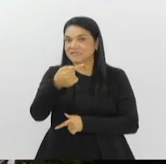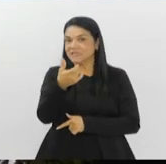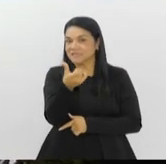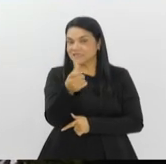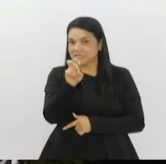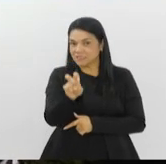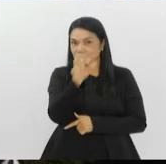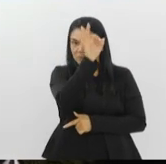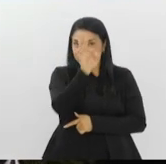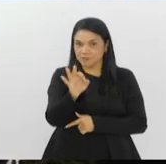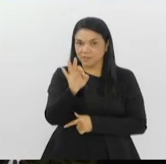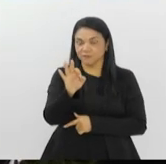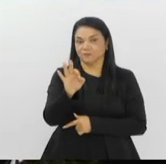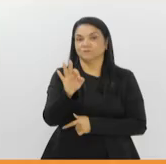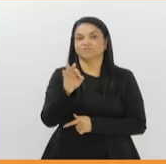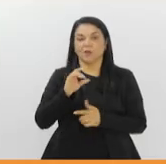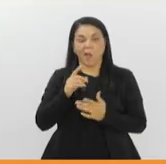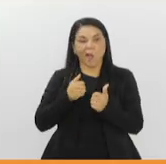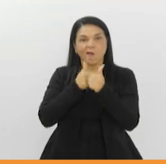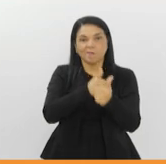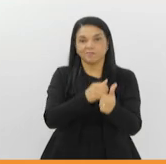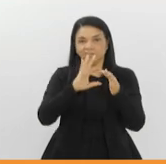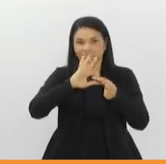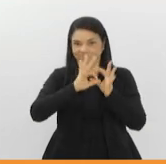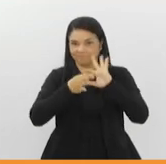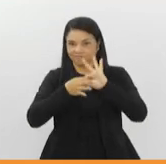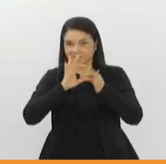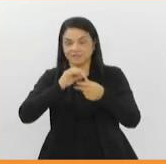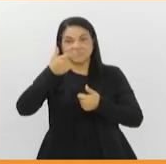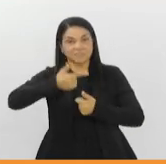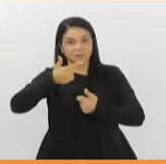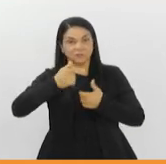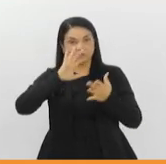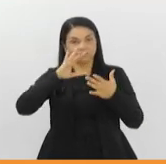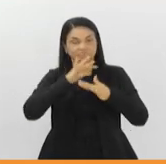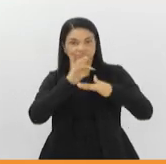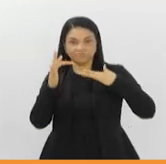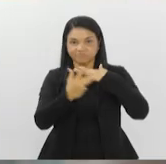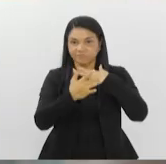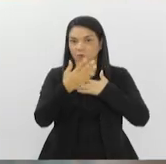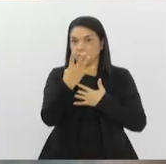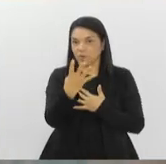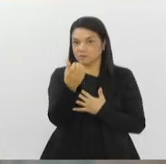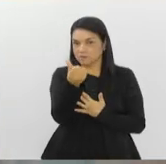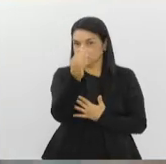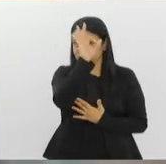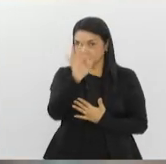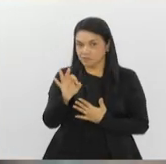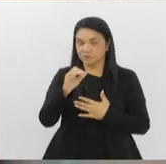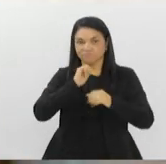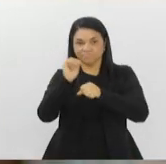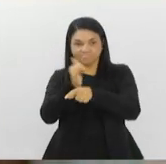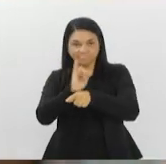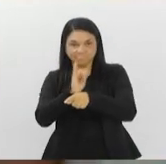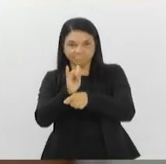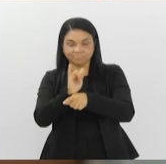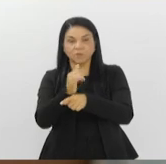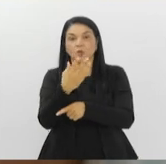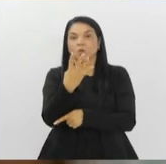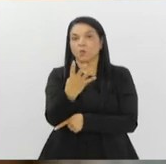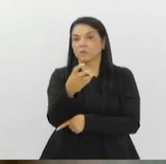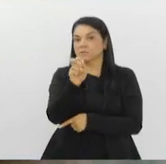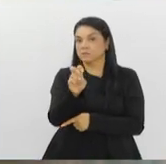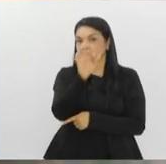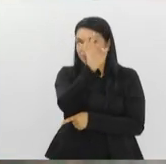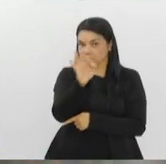para acompanhar as Olimpíadas. Em seguida, vem as redes sociais, com 46%. Os canais do YouTube têm 45% de